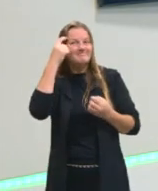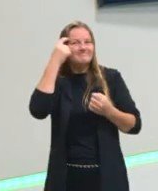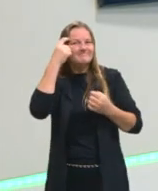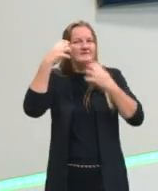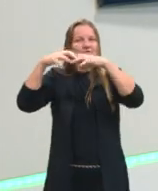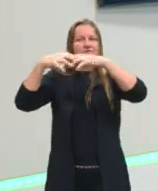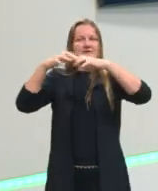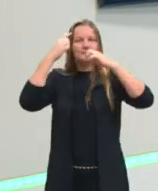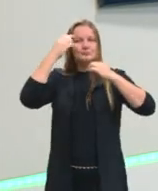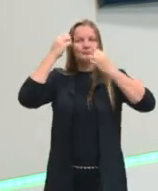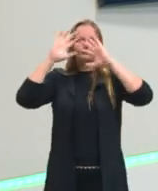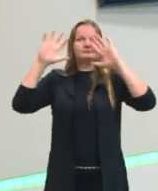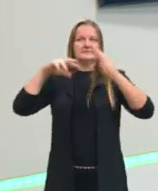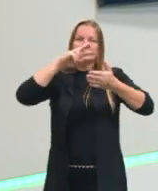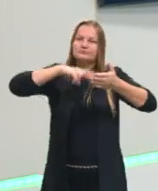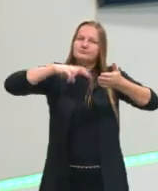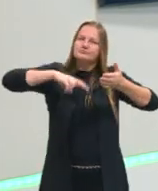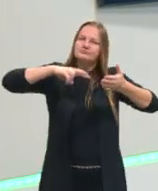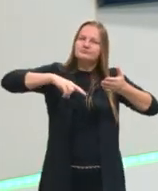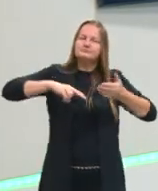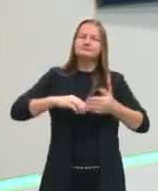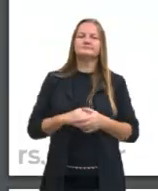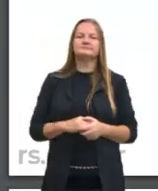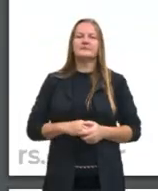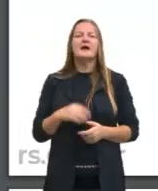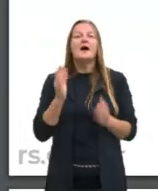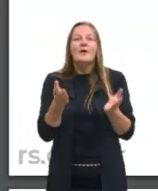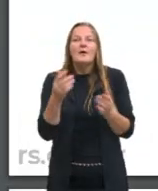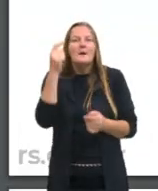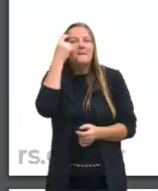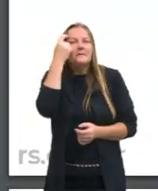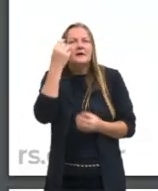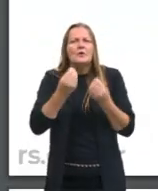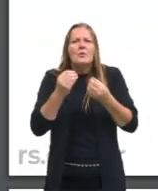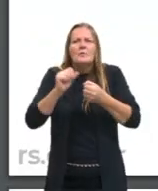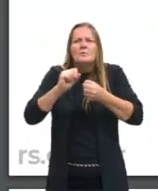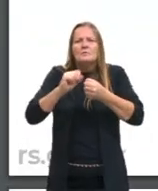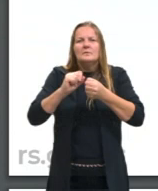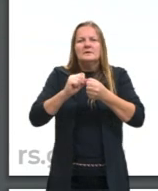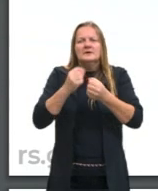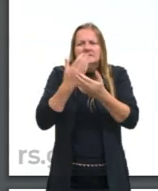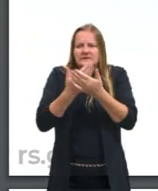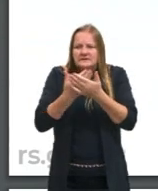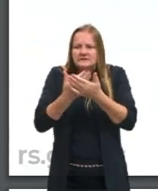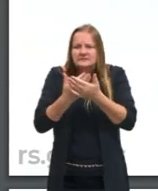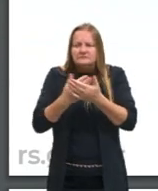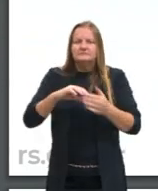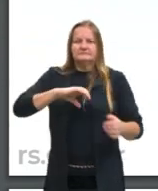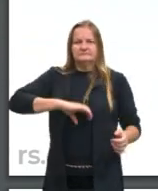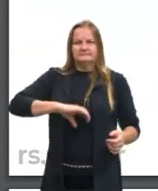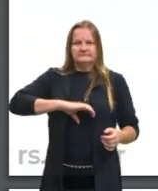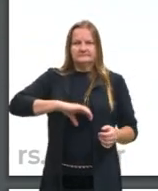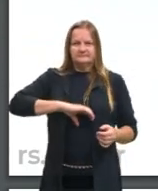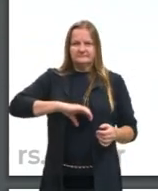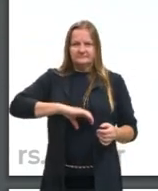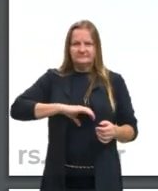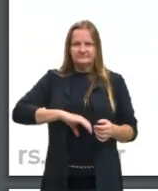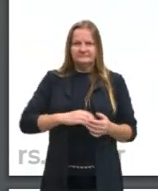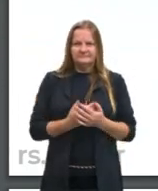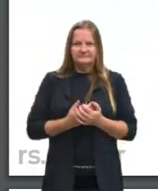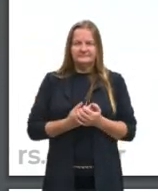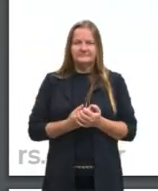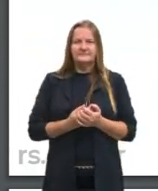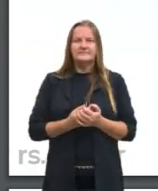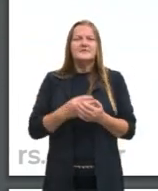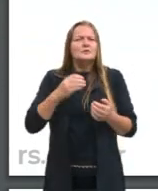processa a leitura. Vamos pensar um pouquinho como é que a gente faz isso através do estudo da língua portuguesa. O estudo da